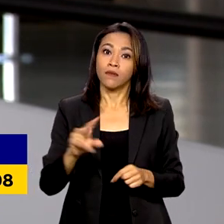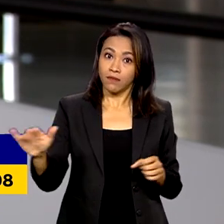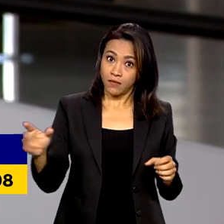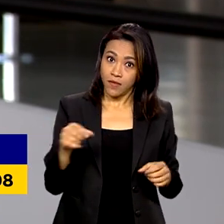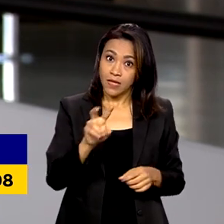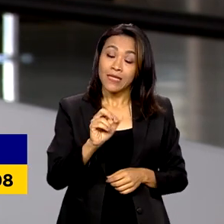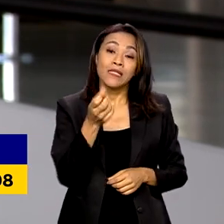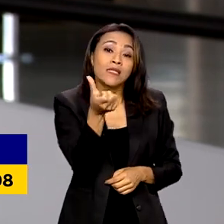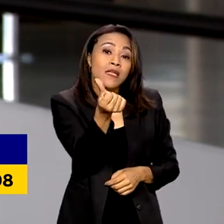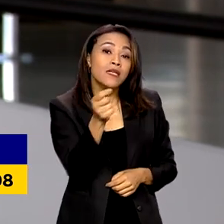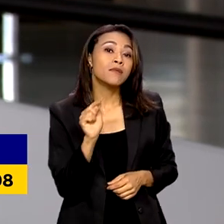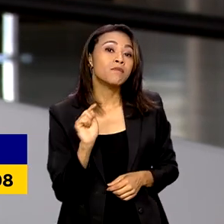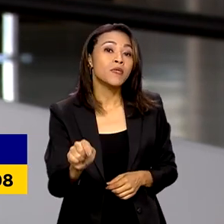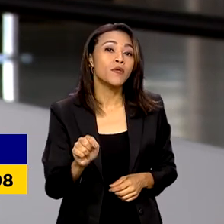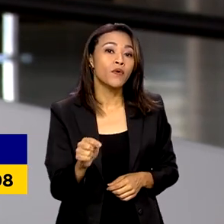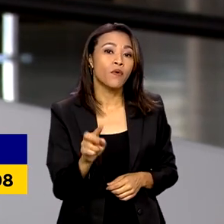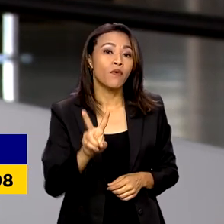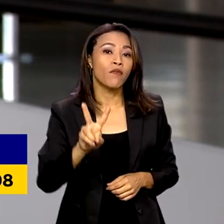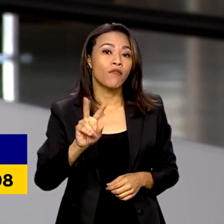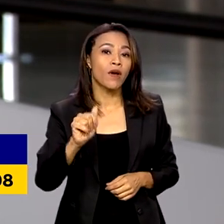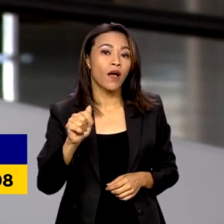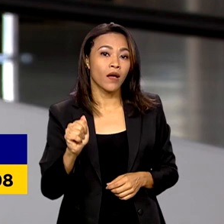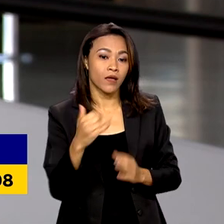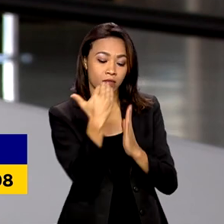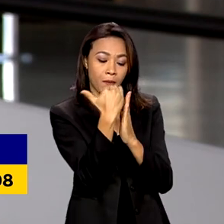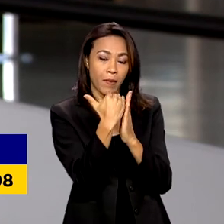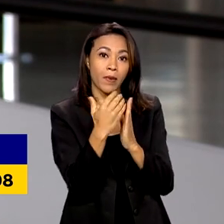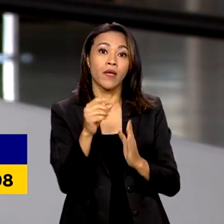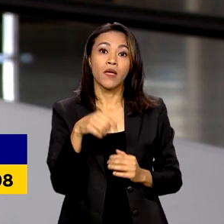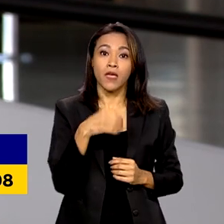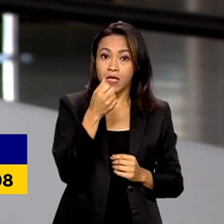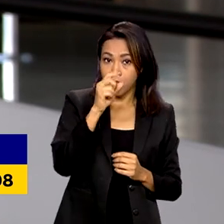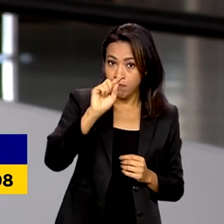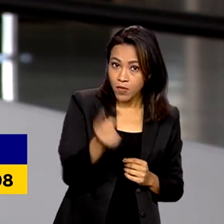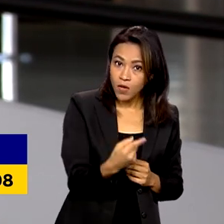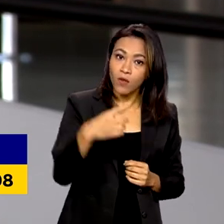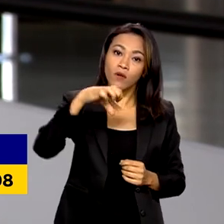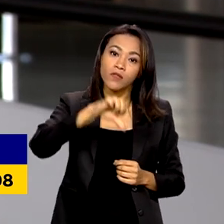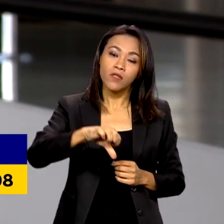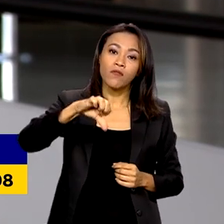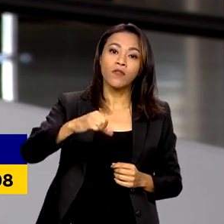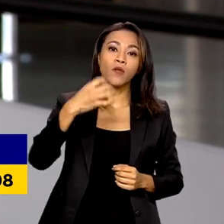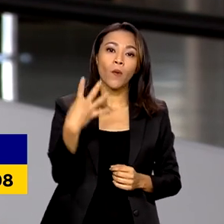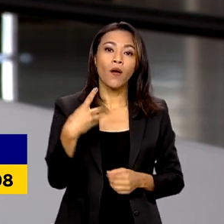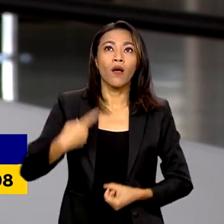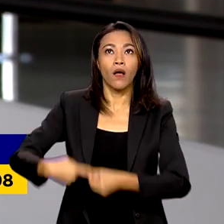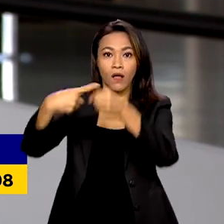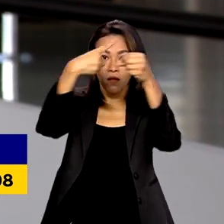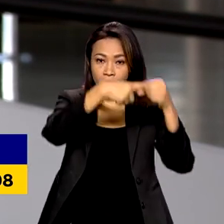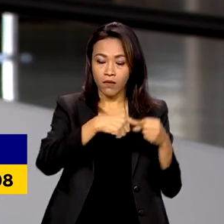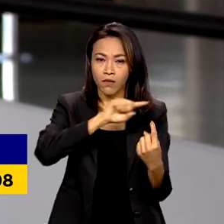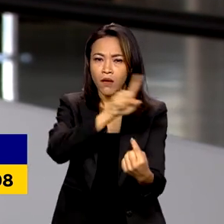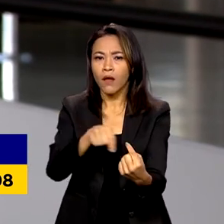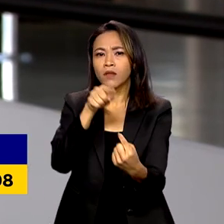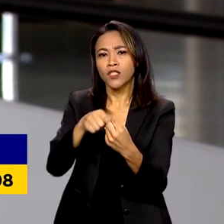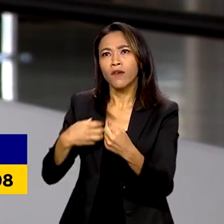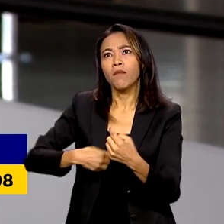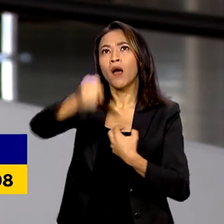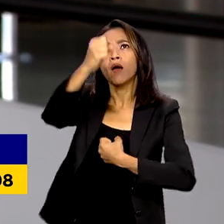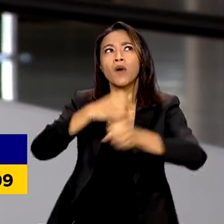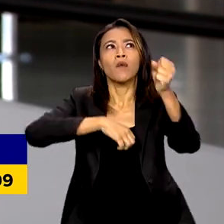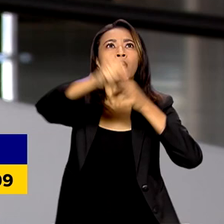seis mil vagas distribuídas em 1994 municípios. O objetivo é levar médicos para as regiões